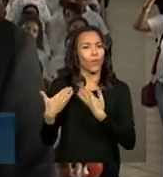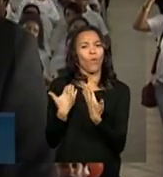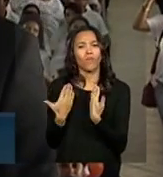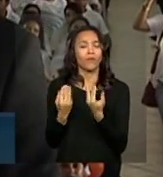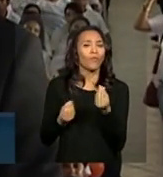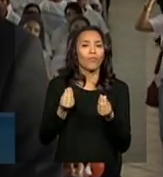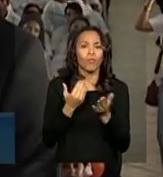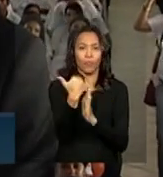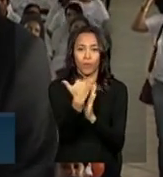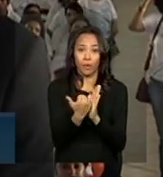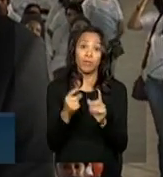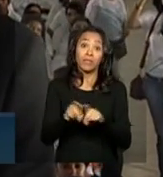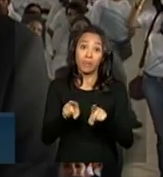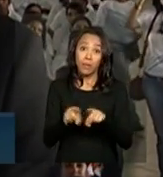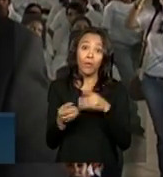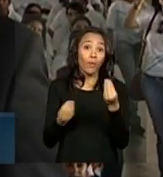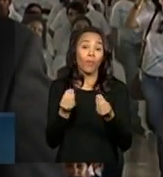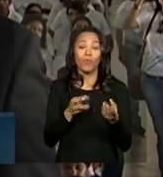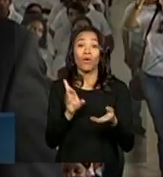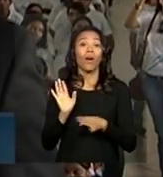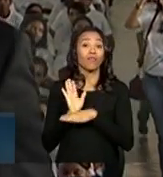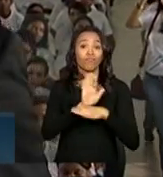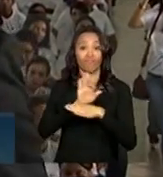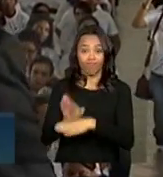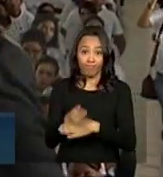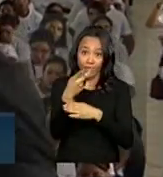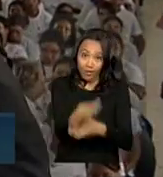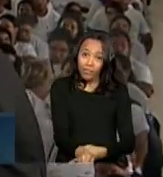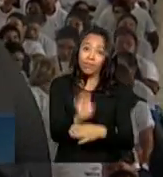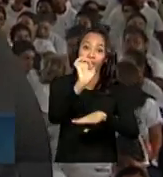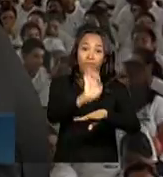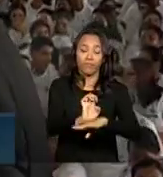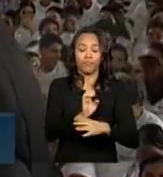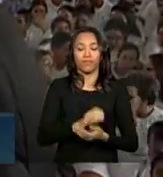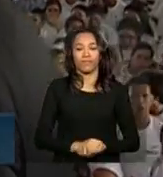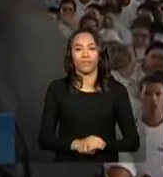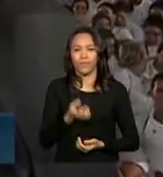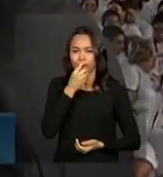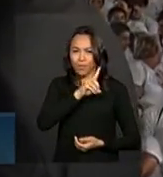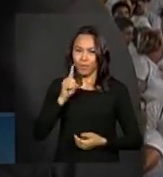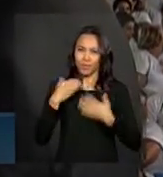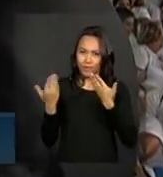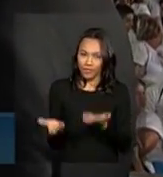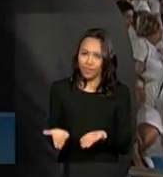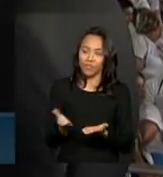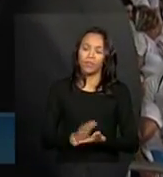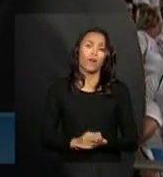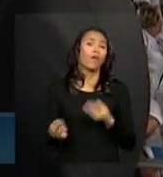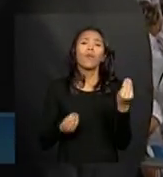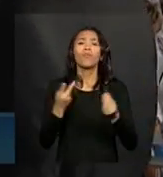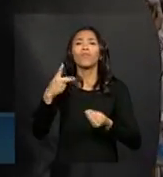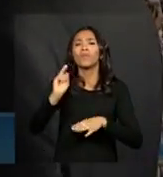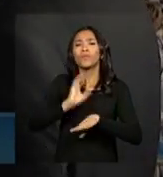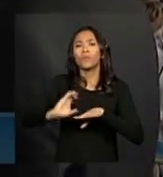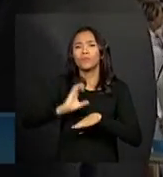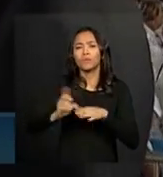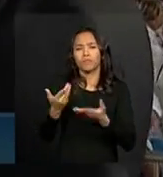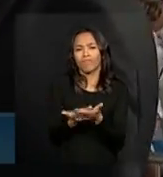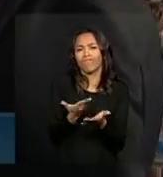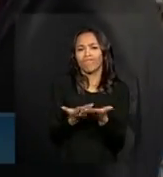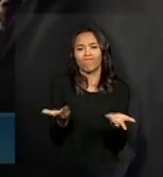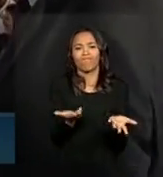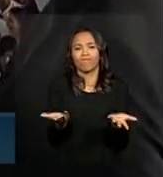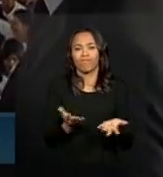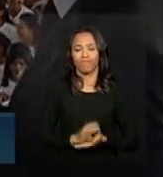o programa e os resultados do programa aqui na Paraíba. Bom dia, Poliana. Como foi o curso que você fez no Pronatec?